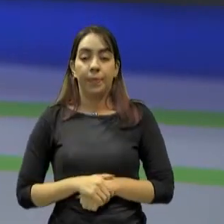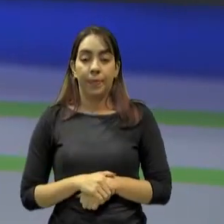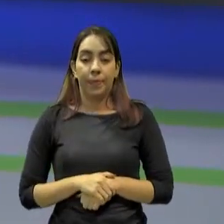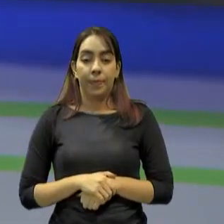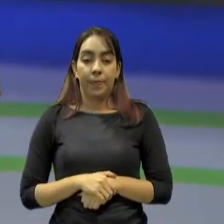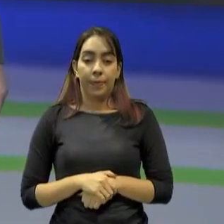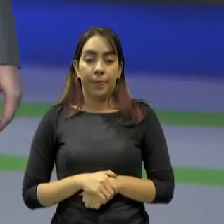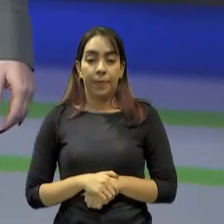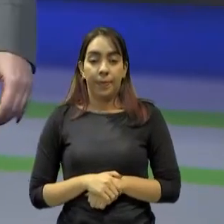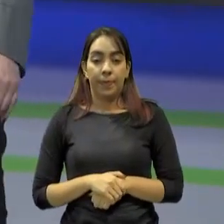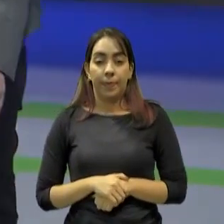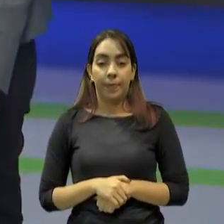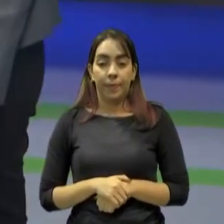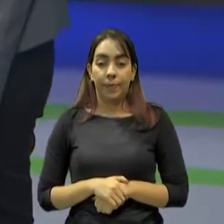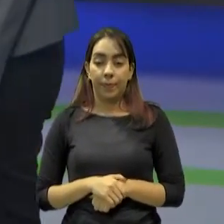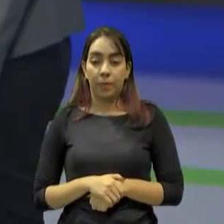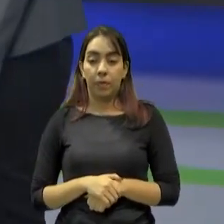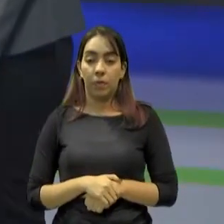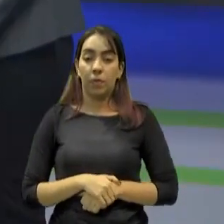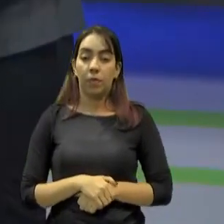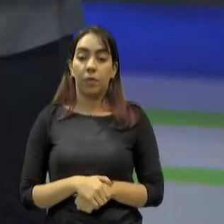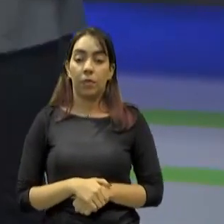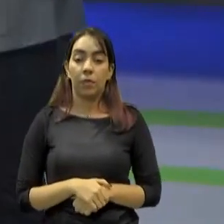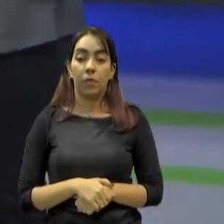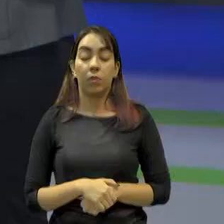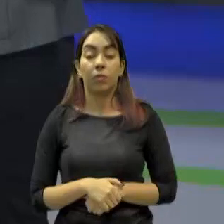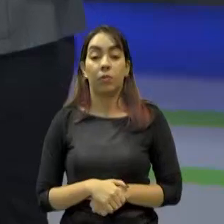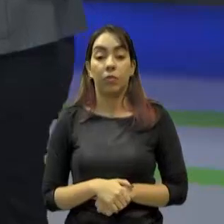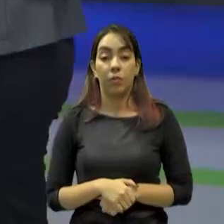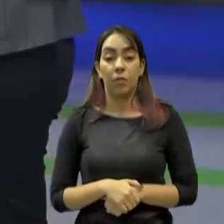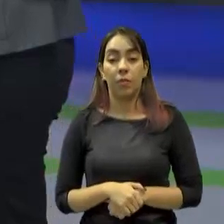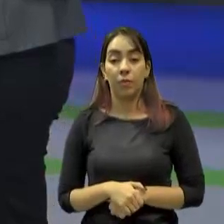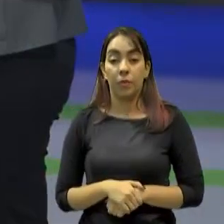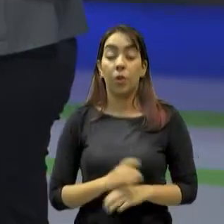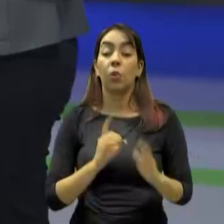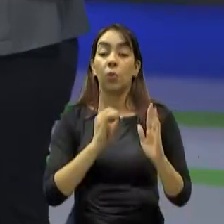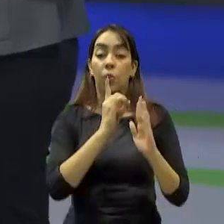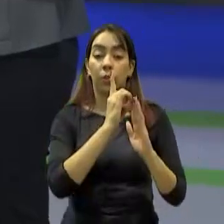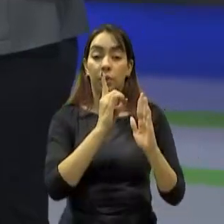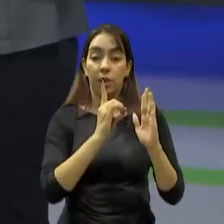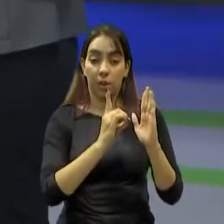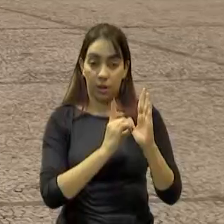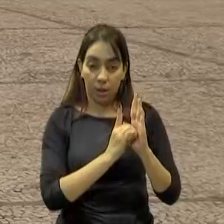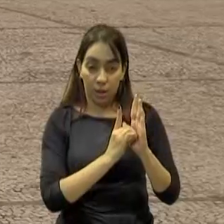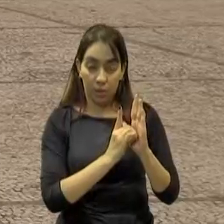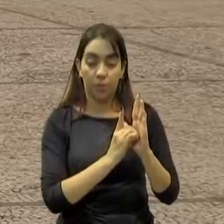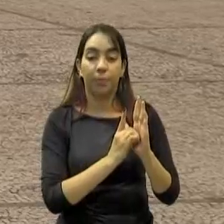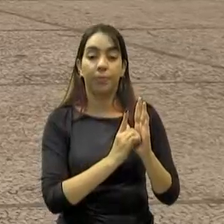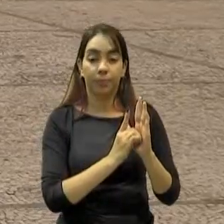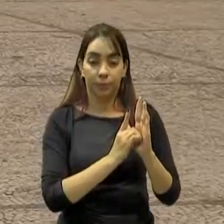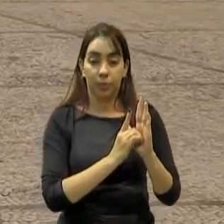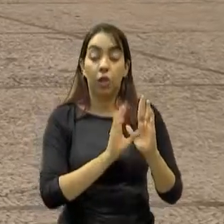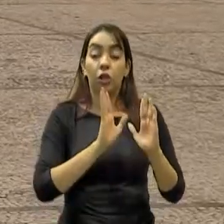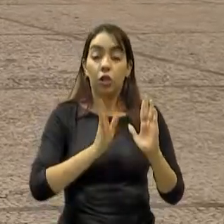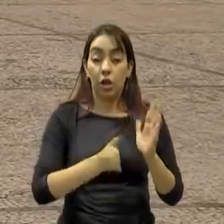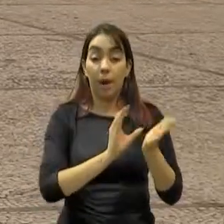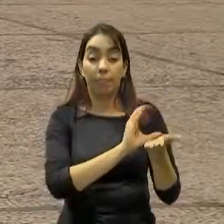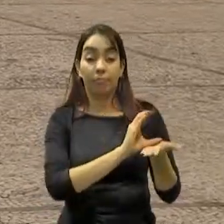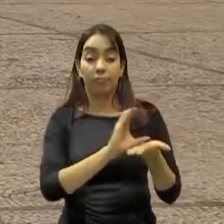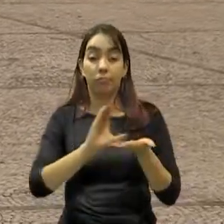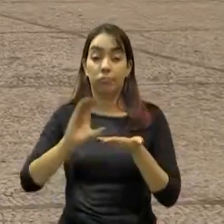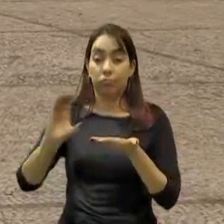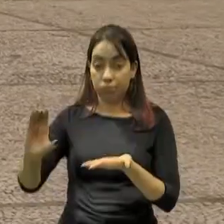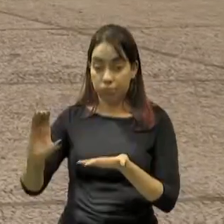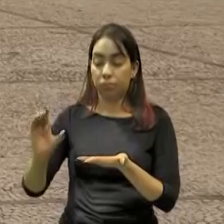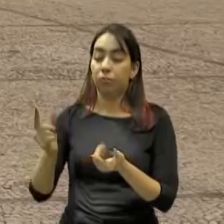cearenses. Acompanhe. De acordo com o decreto, 1 bilhão e 689 milhões é o valor